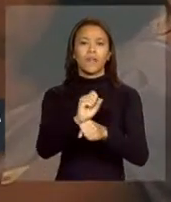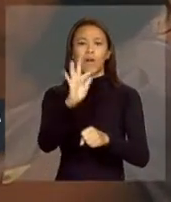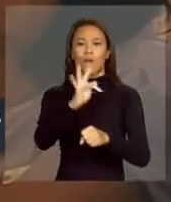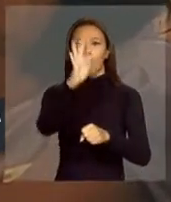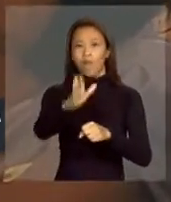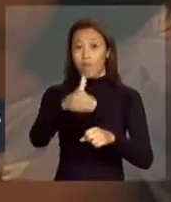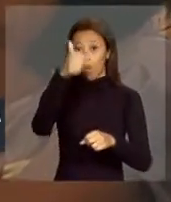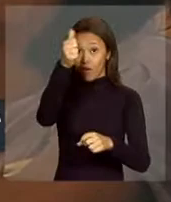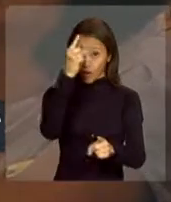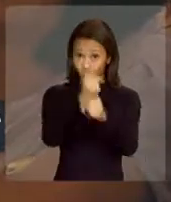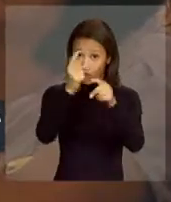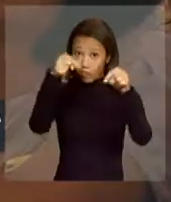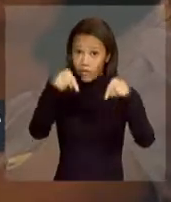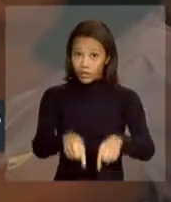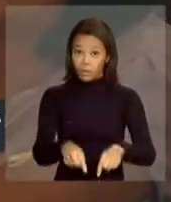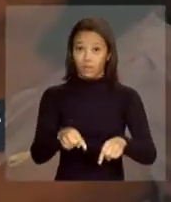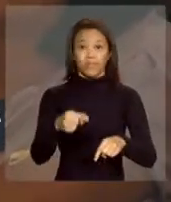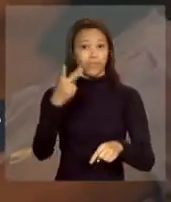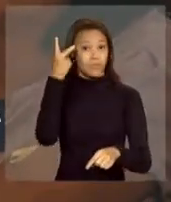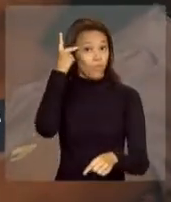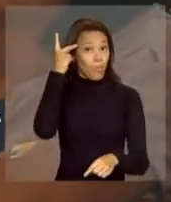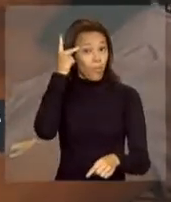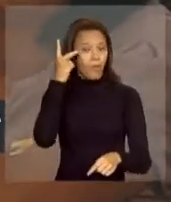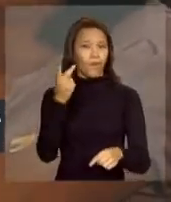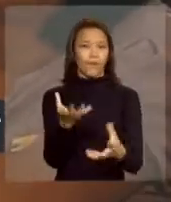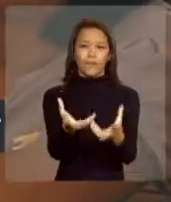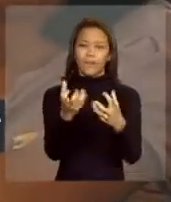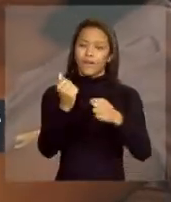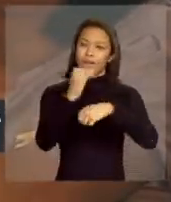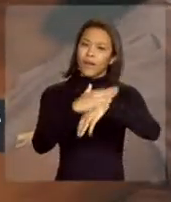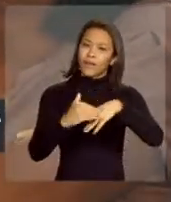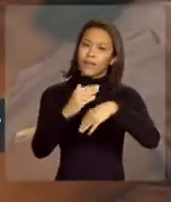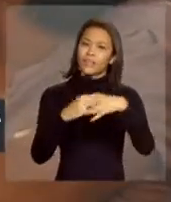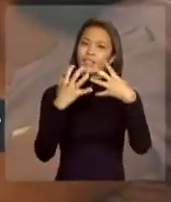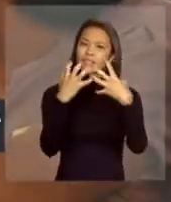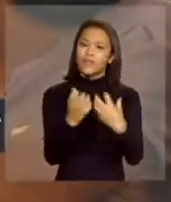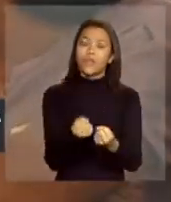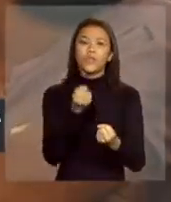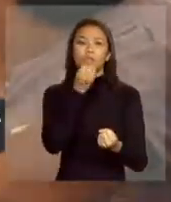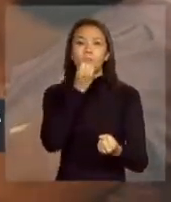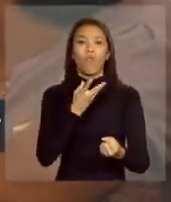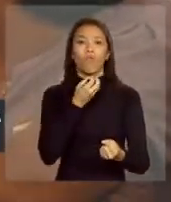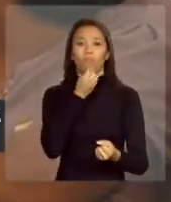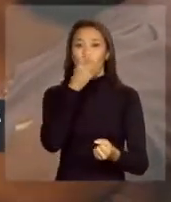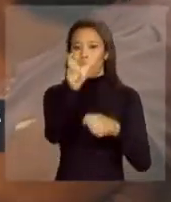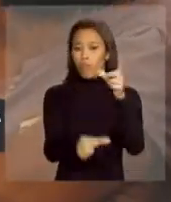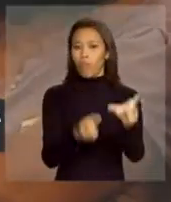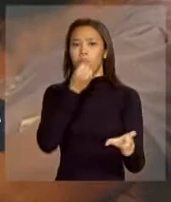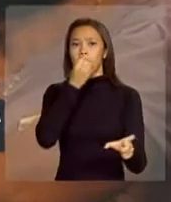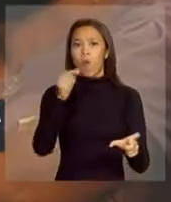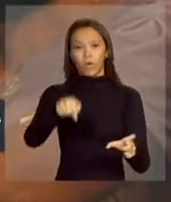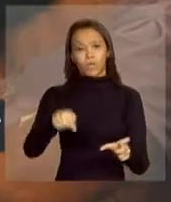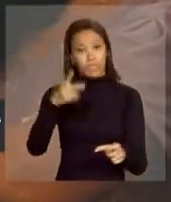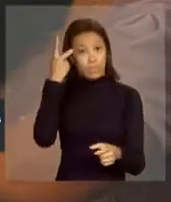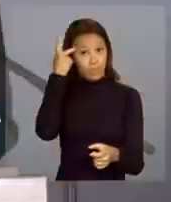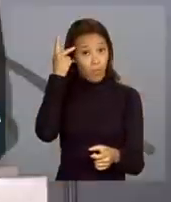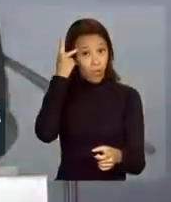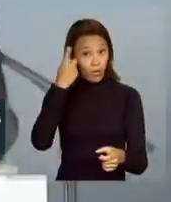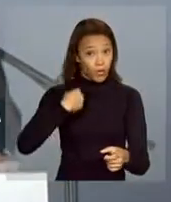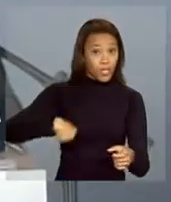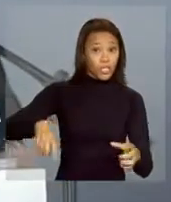que encontraram aqui o afeto deste povo bom de São Paulo e que juntos